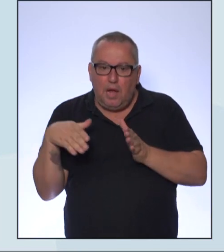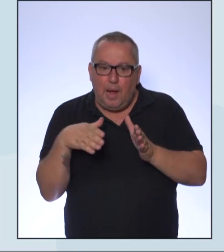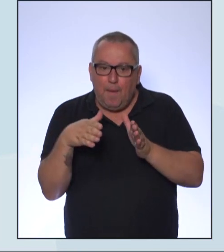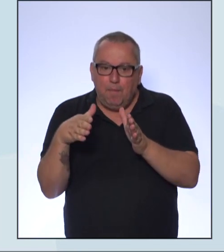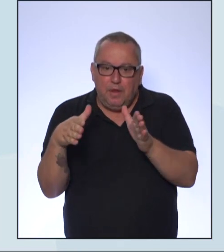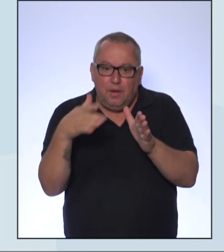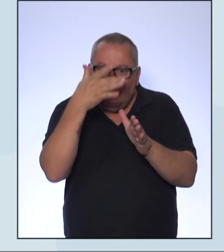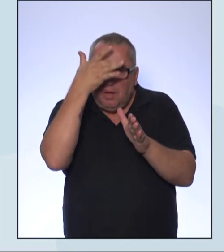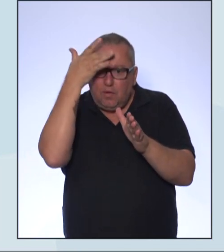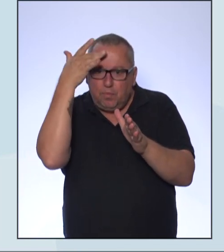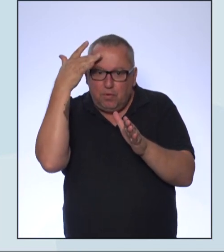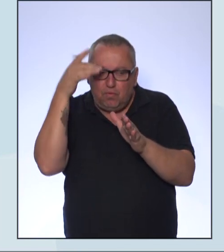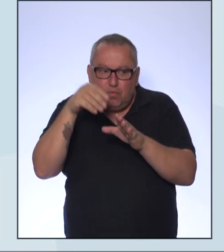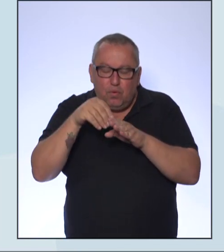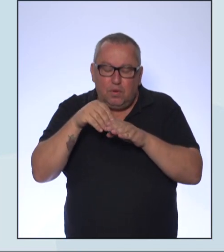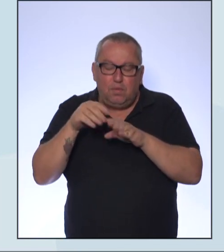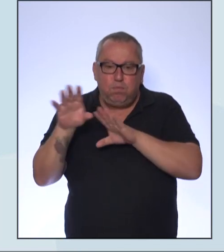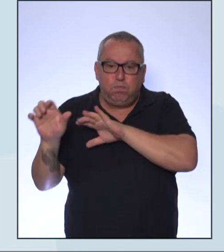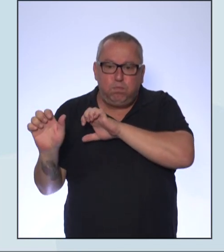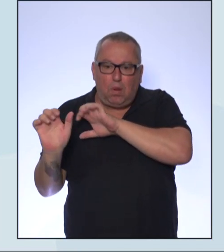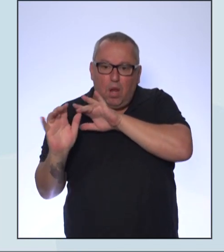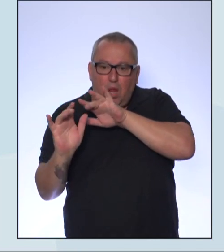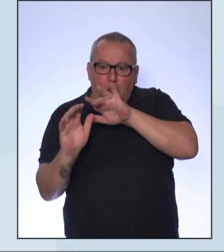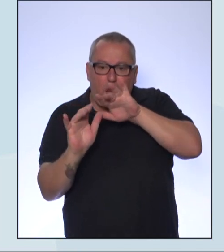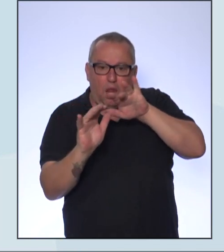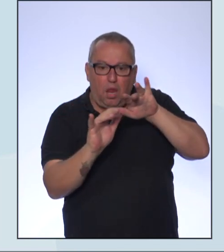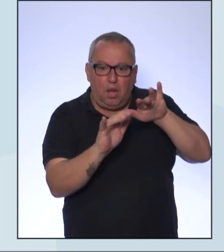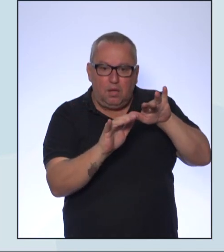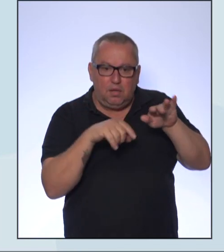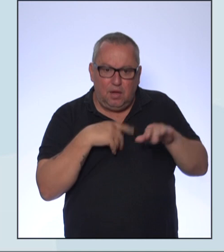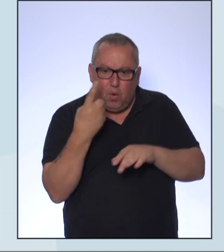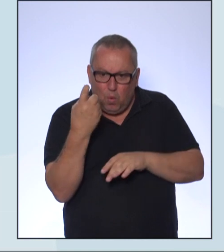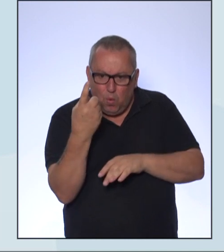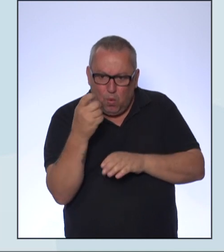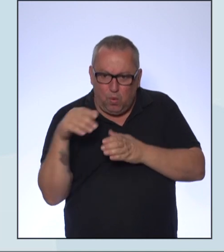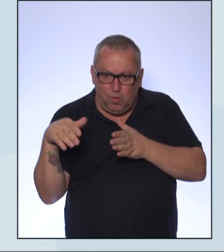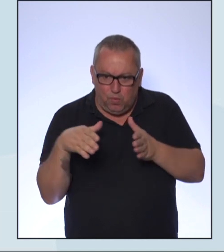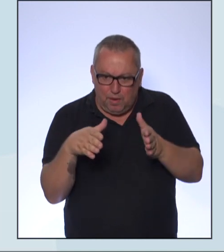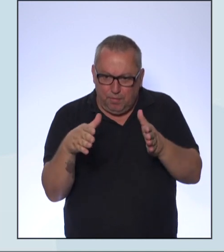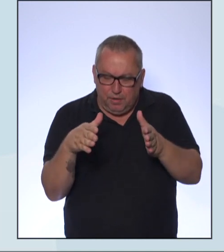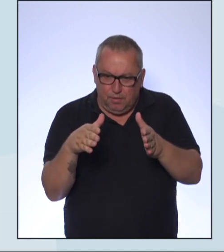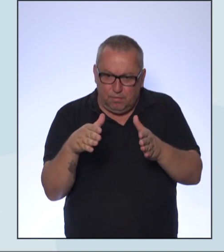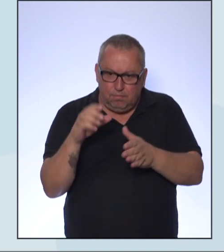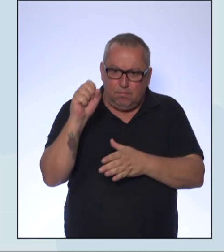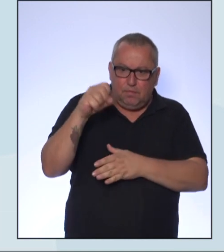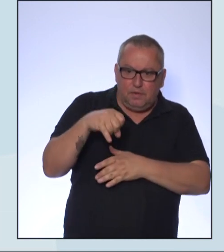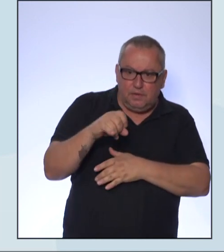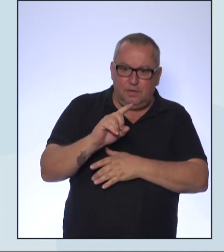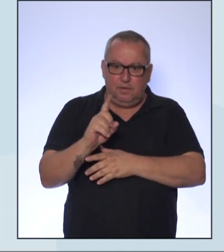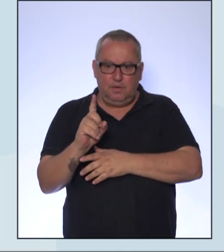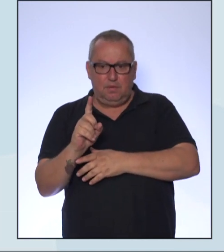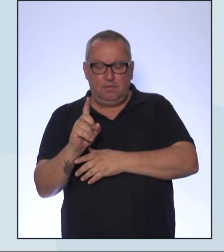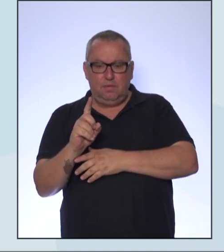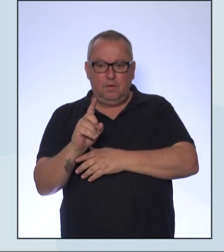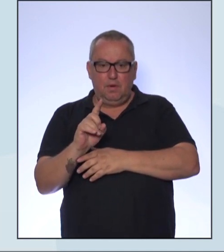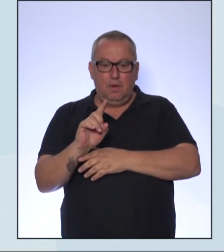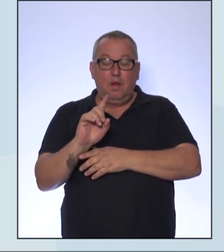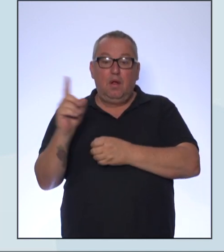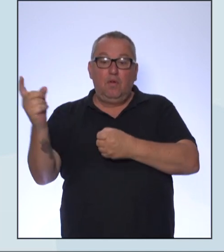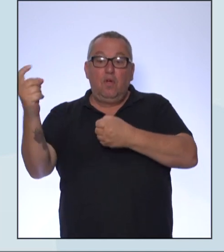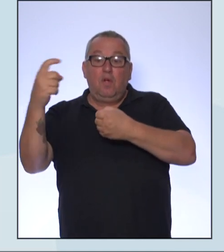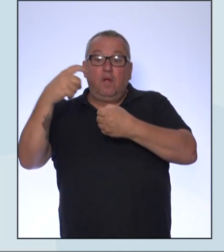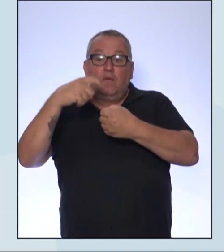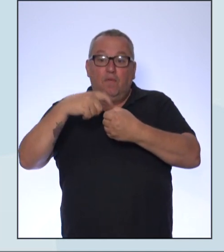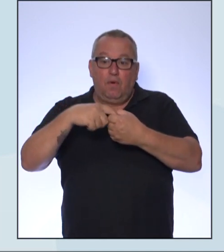dispersão da população humana? Olha, nós temos três questionamentos aí. Nós vamos retornar lá para o